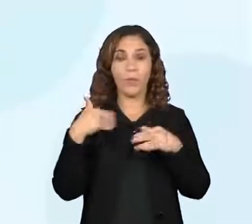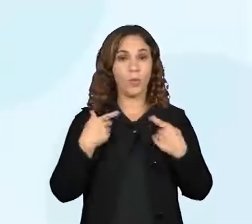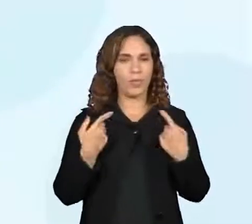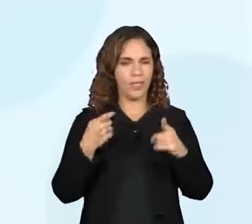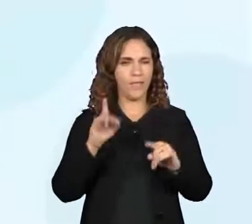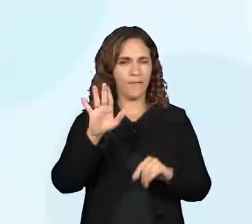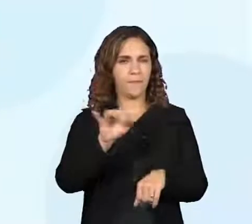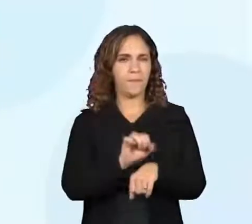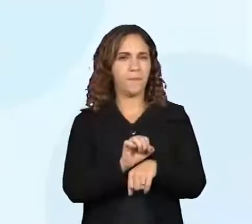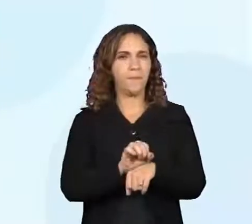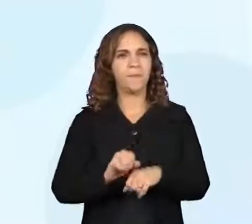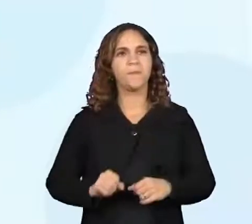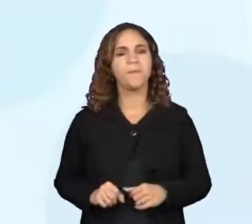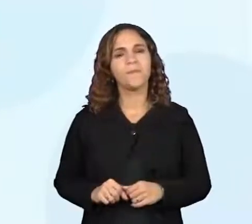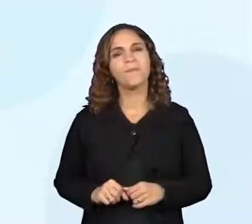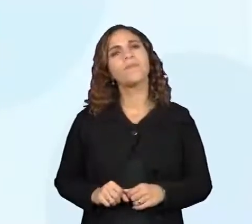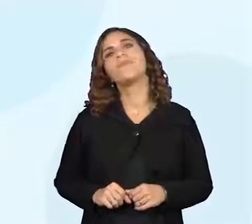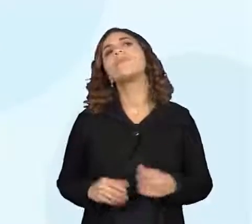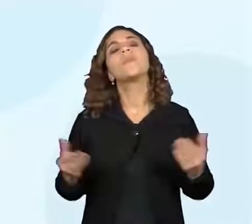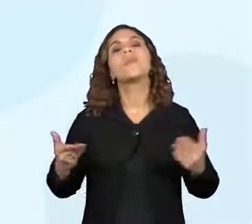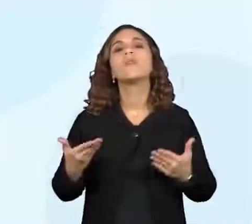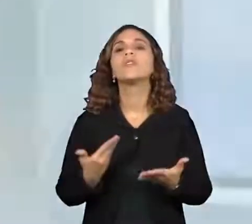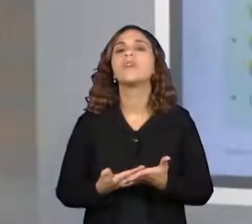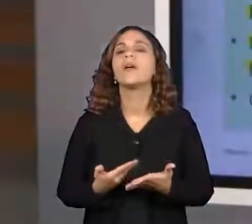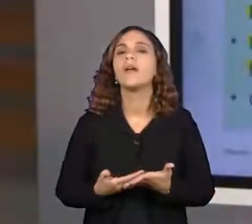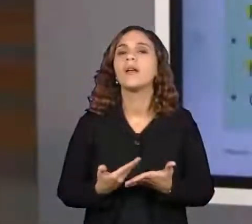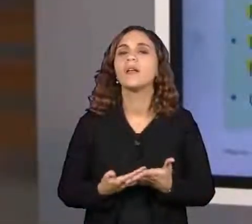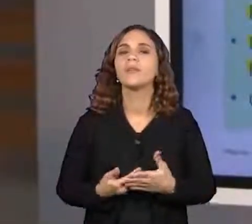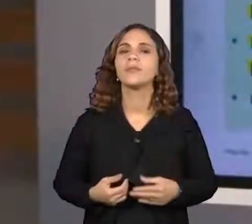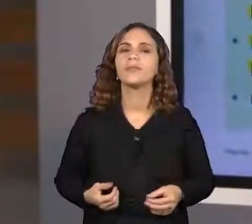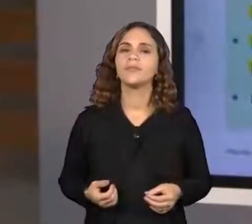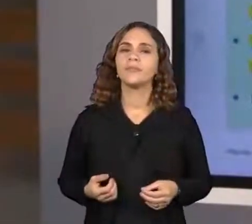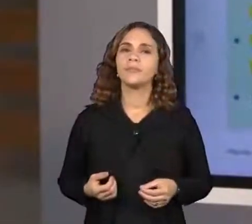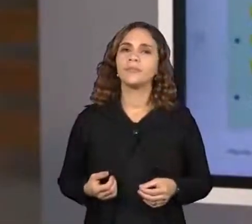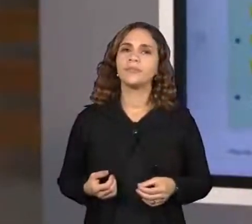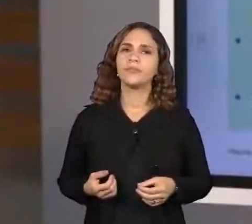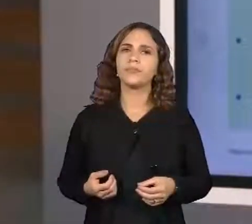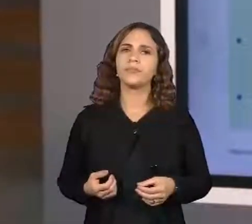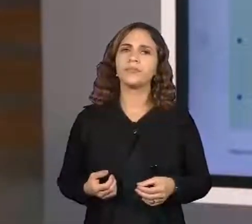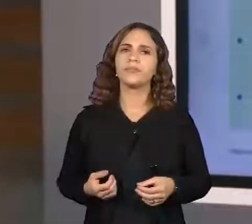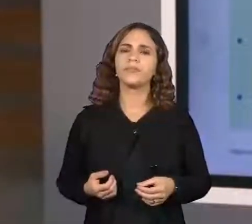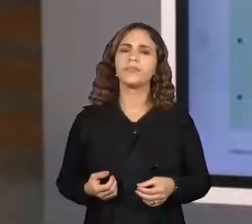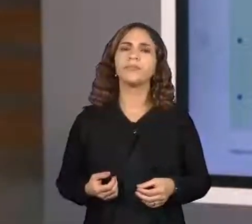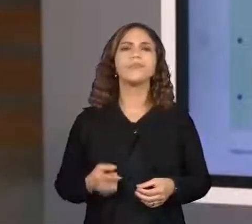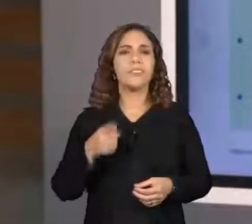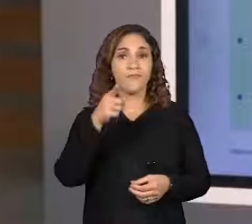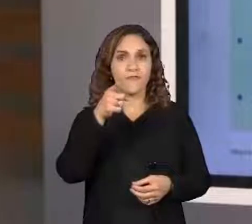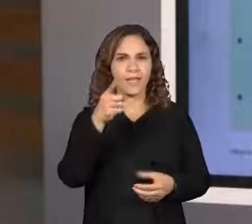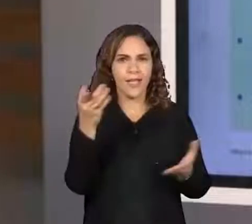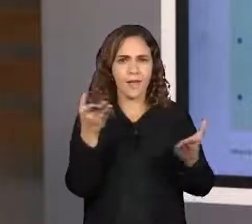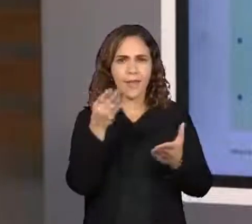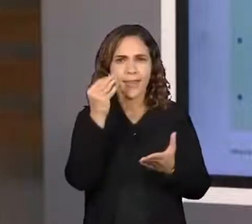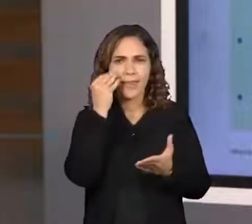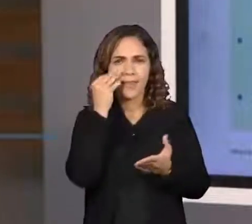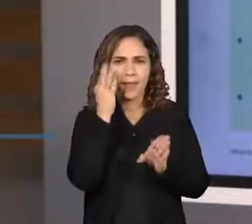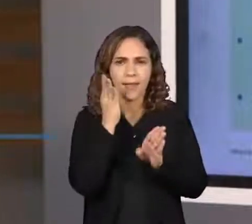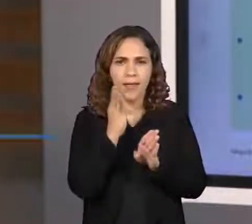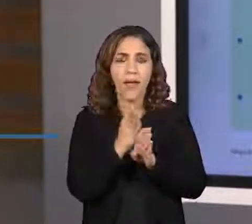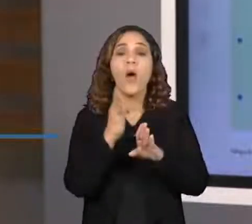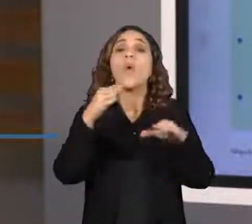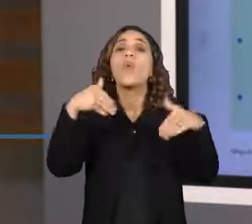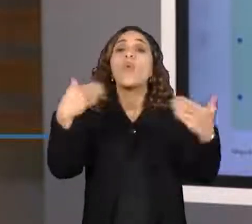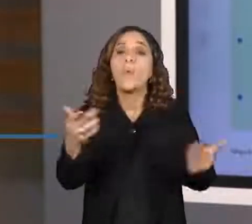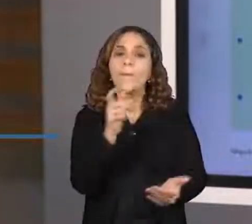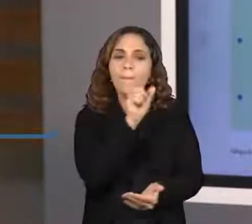aqui da aula de hoje. Então, tenta descobrir quais são as palavras de origem